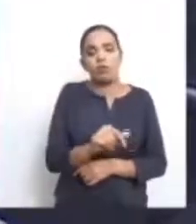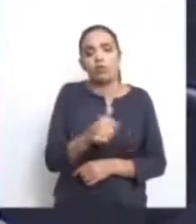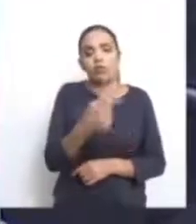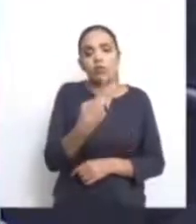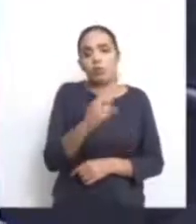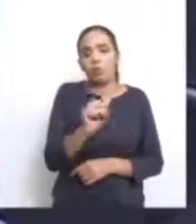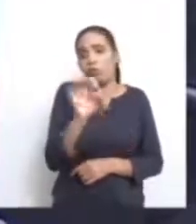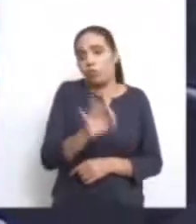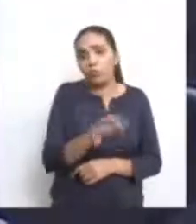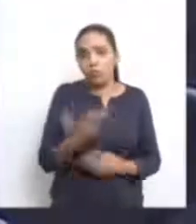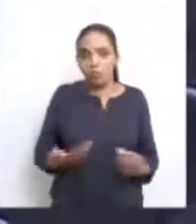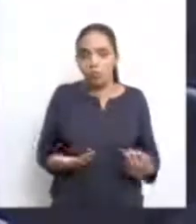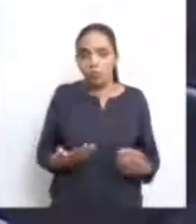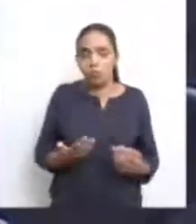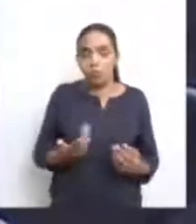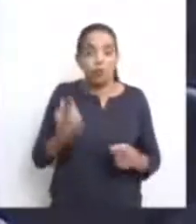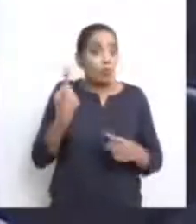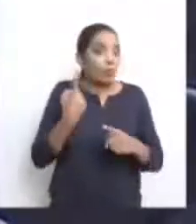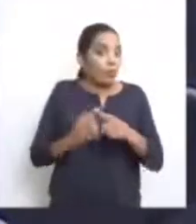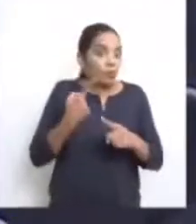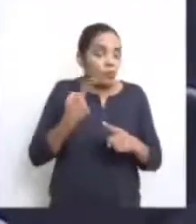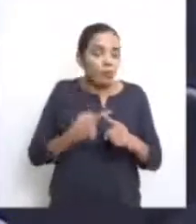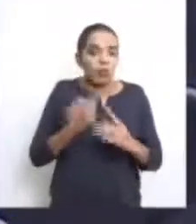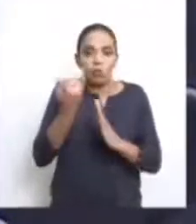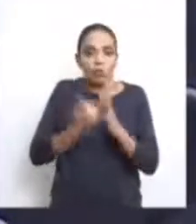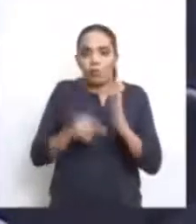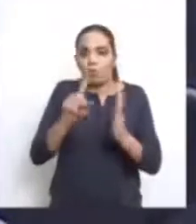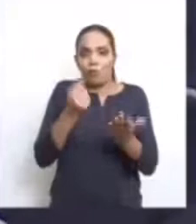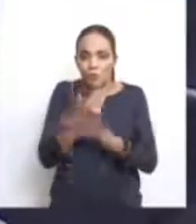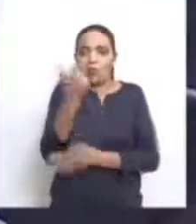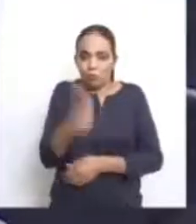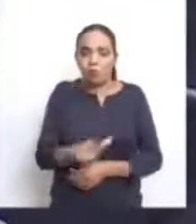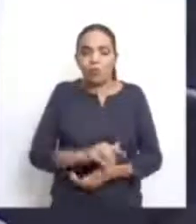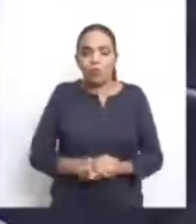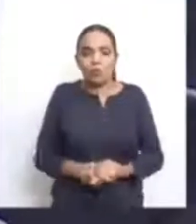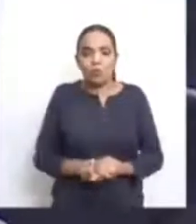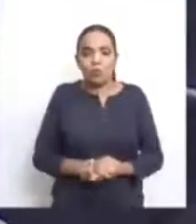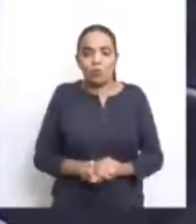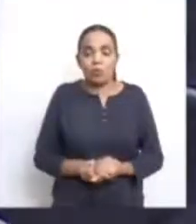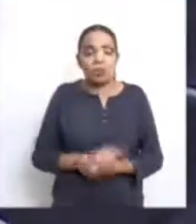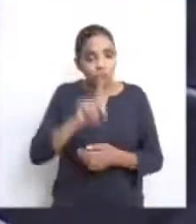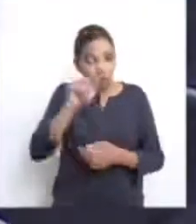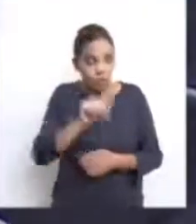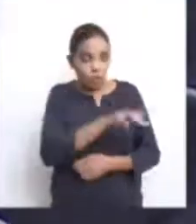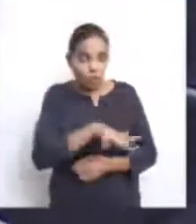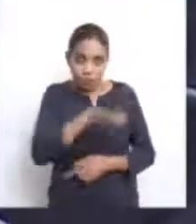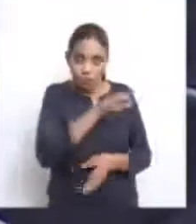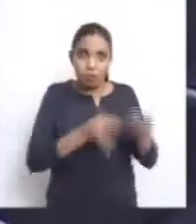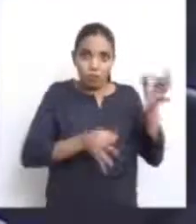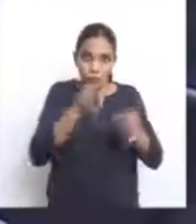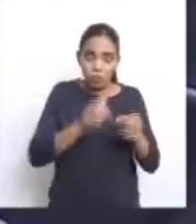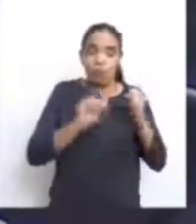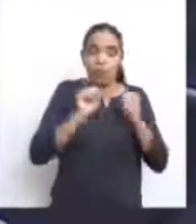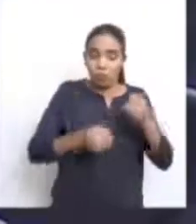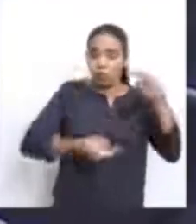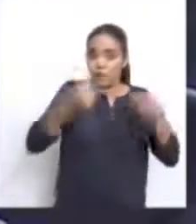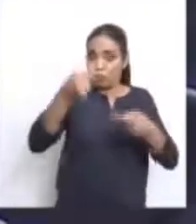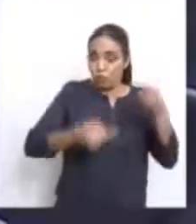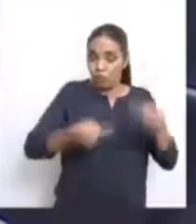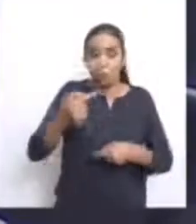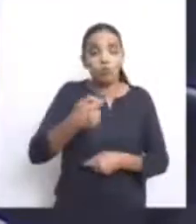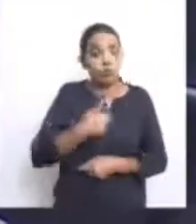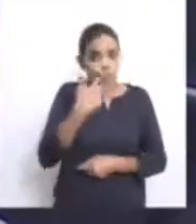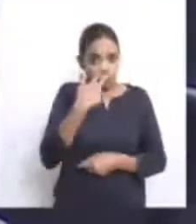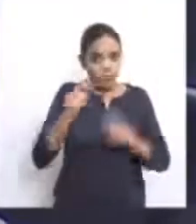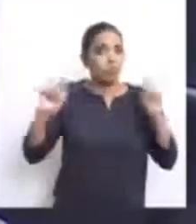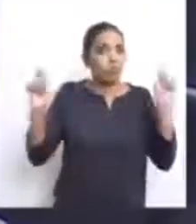28%. Porque esse imposto eu não pagaria. Isso é uma questão jurídica que pode ser debatida, mas eu acho